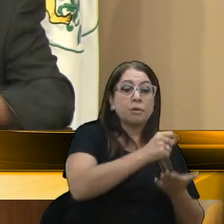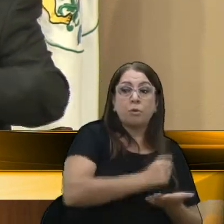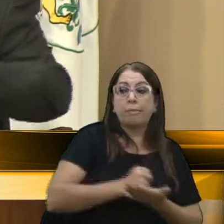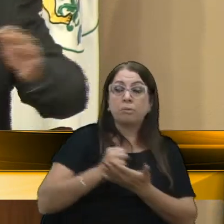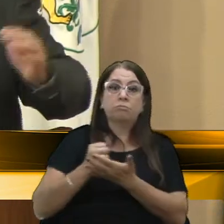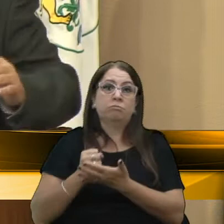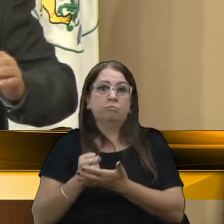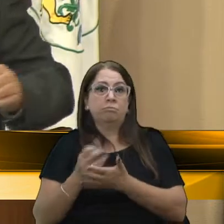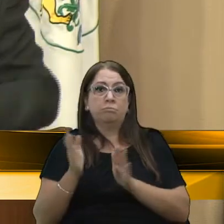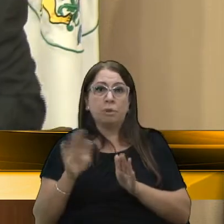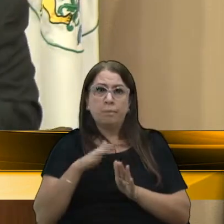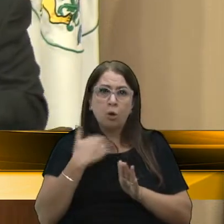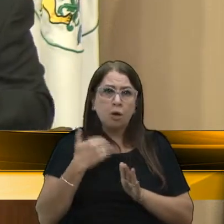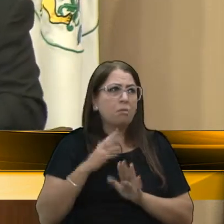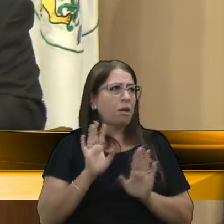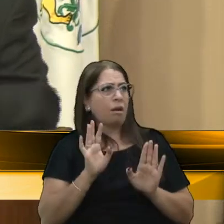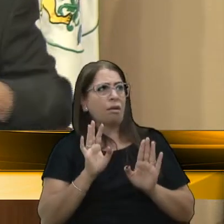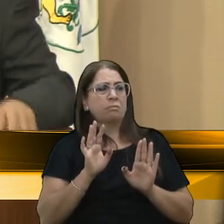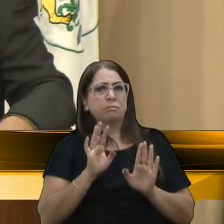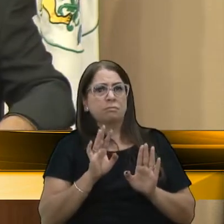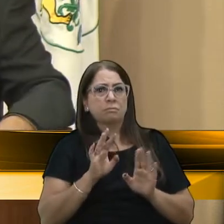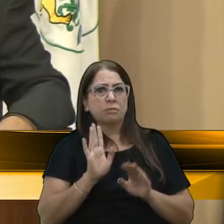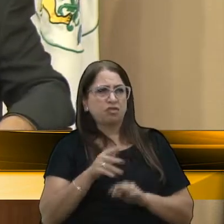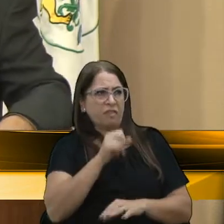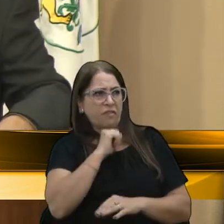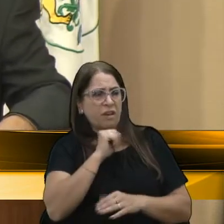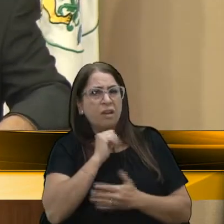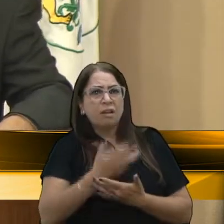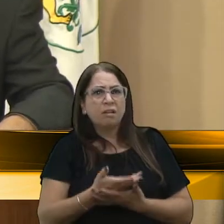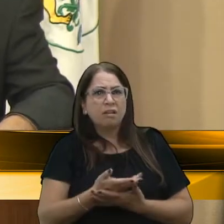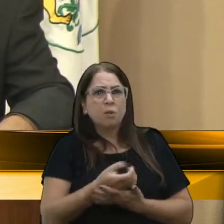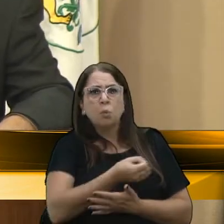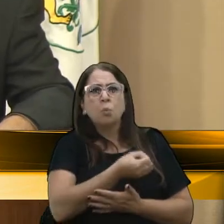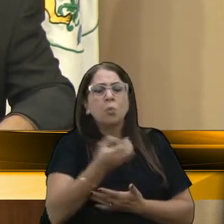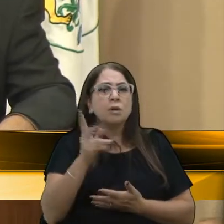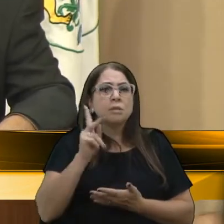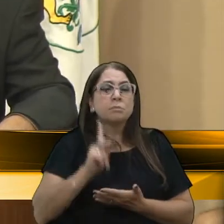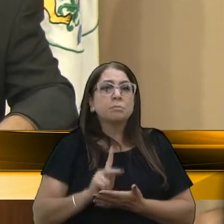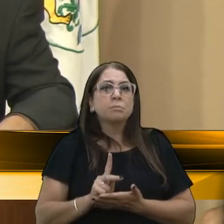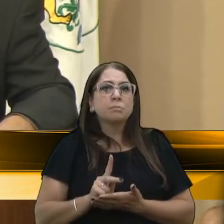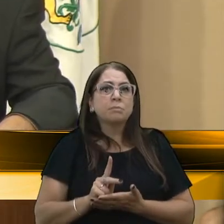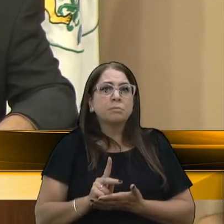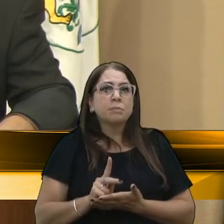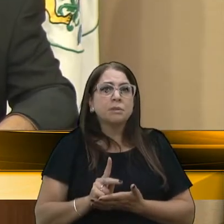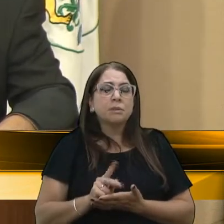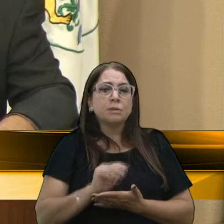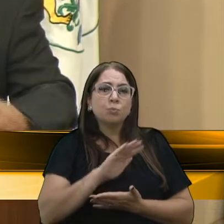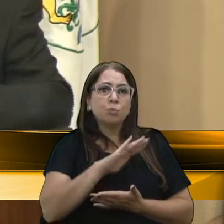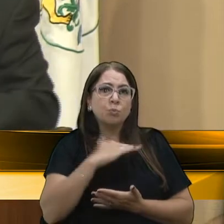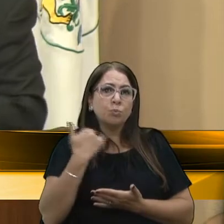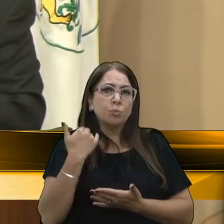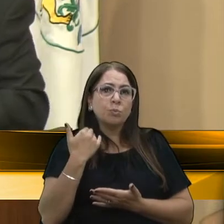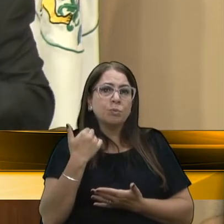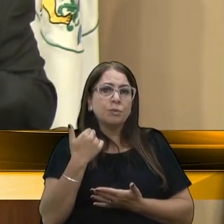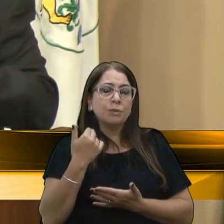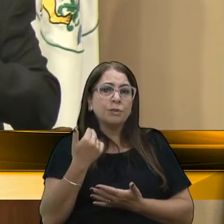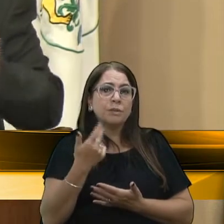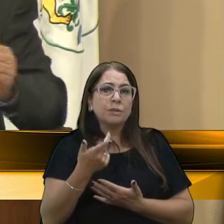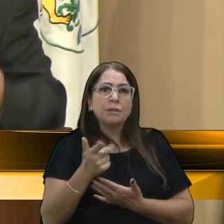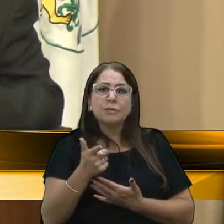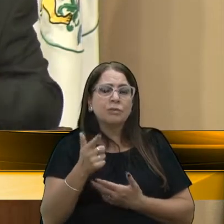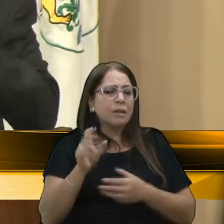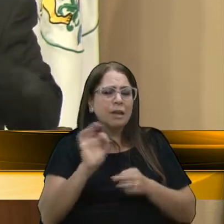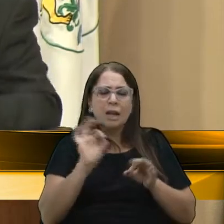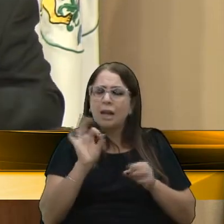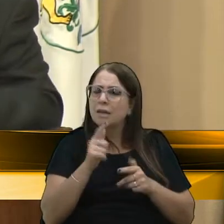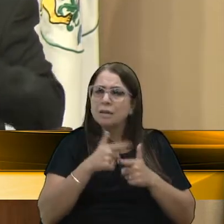Morreu? Bom, morreu, já era velho. Quantas pessoas têm falecido, pessoas que não tinham problema nenhuma de